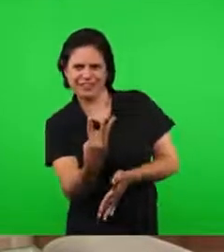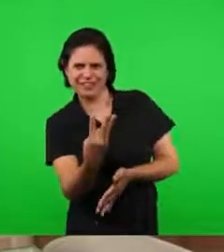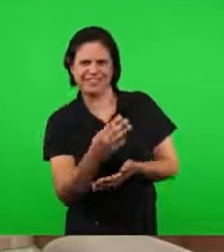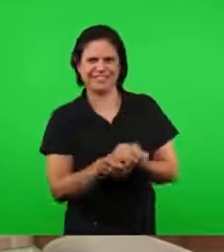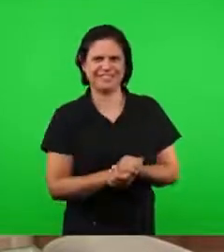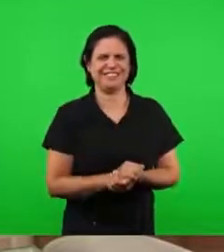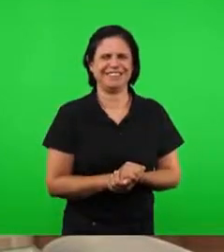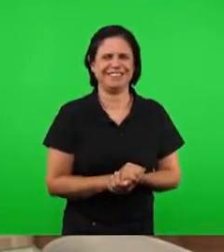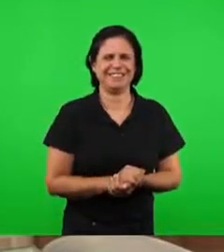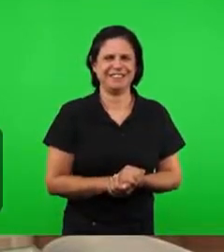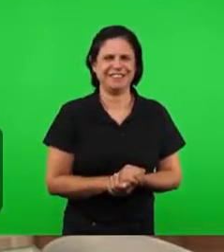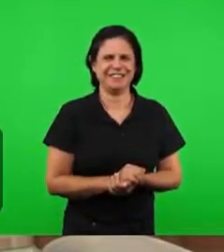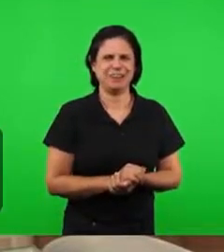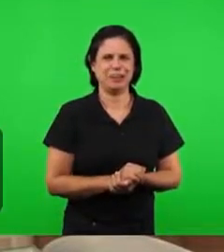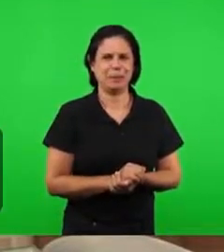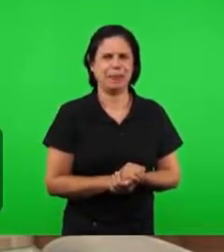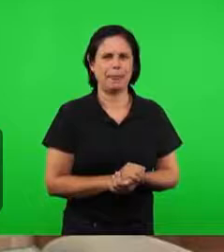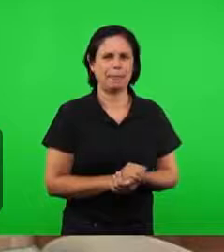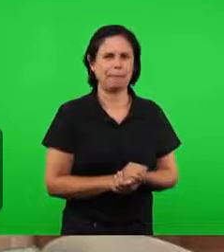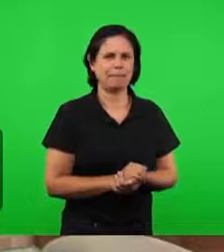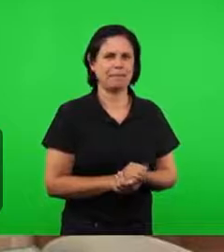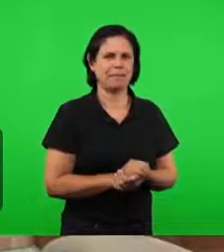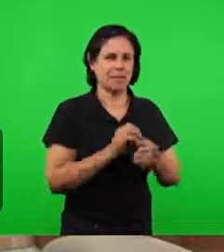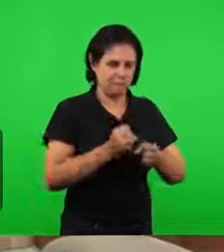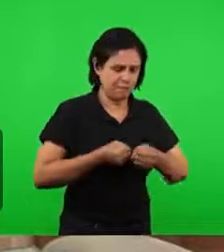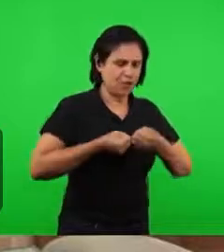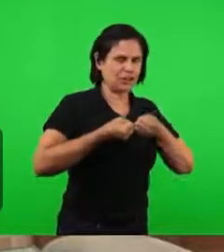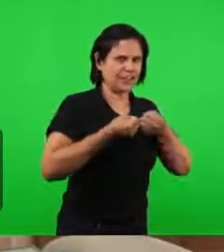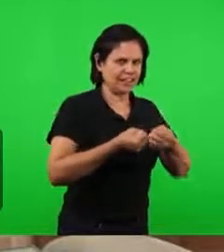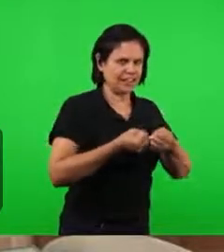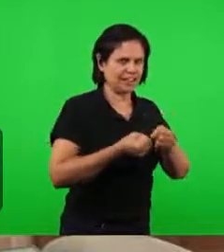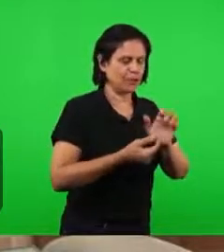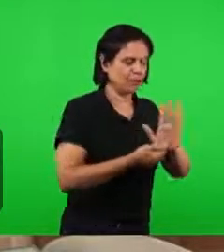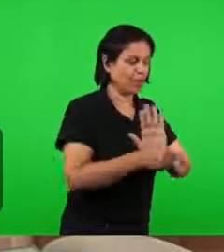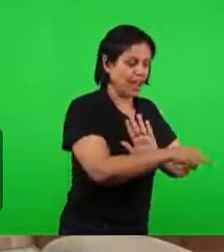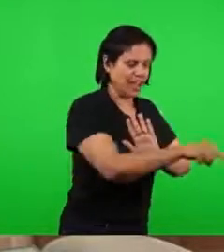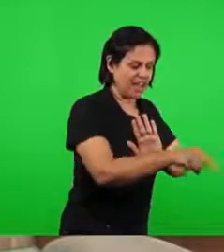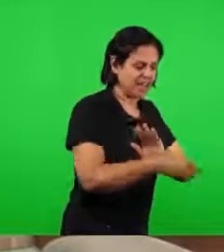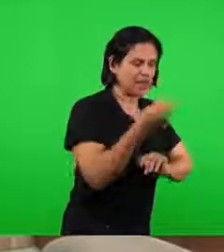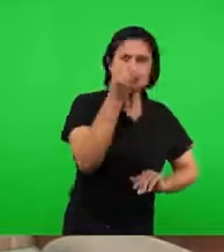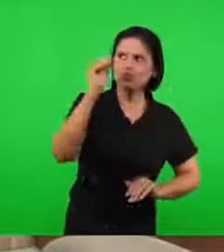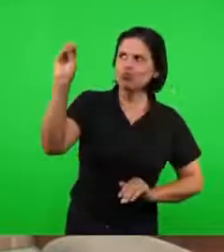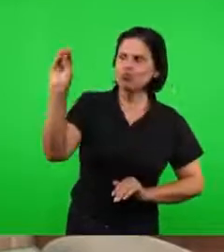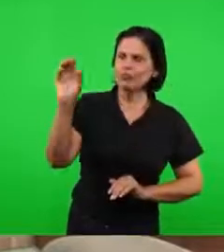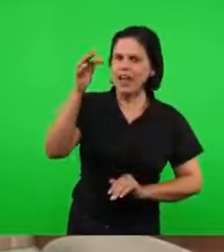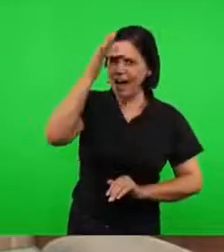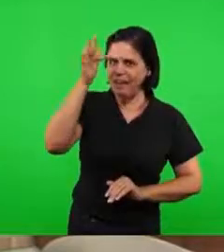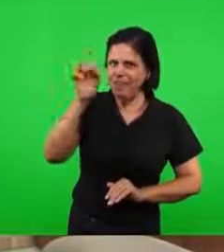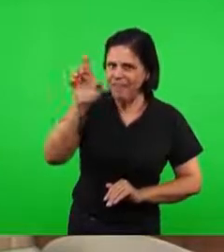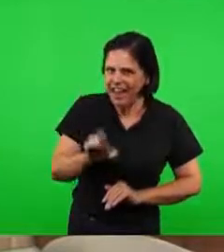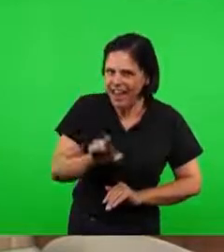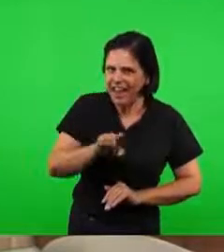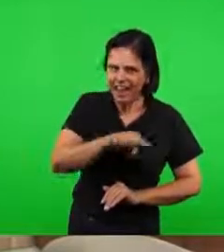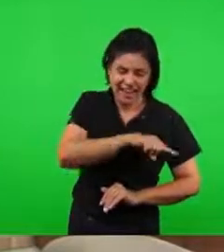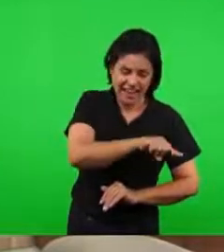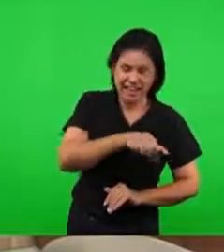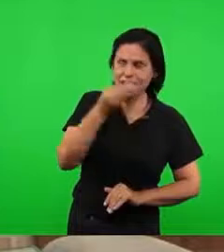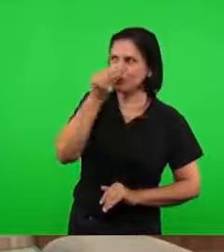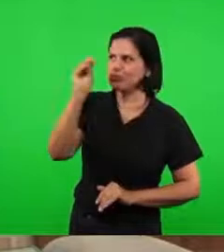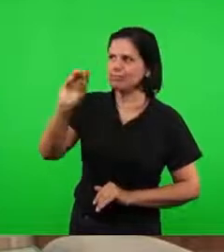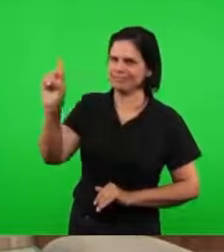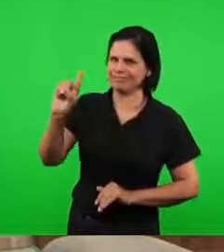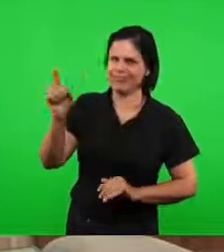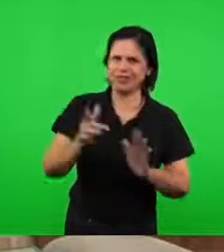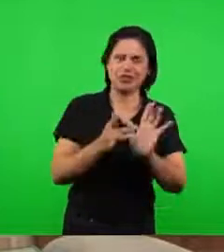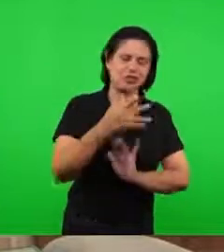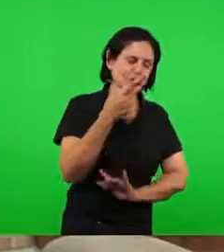o Espírito de Fortaleza levou a igreja a não negar a fé do Senhor Jesus. Então diz assim, e não negaste a